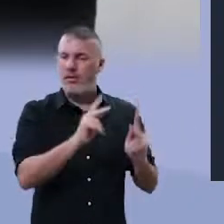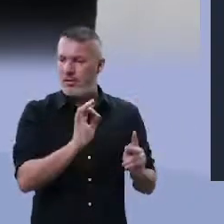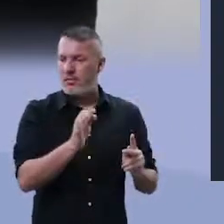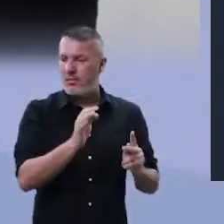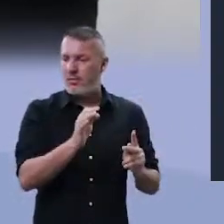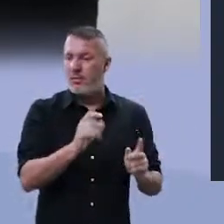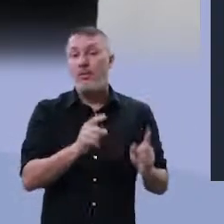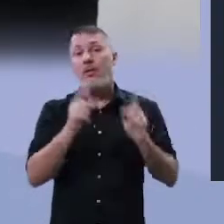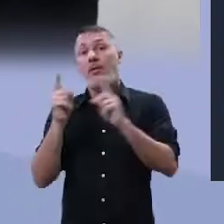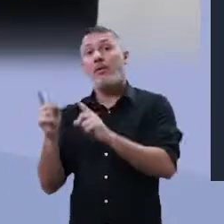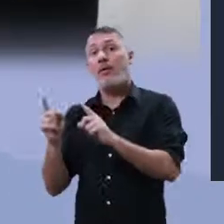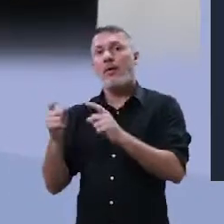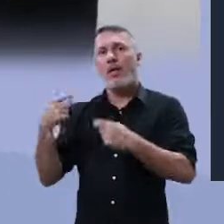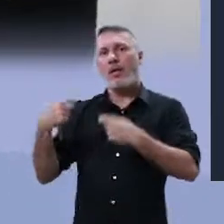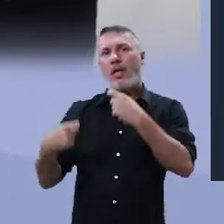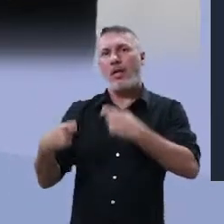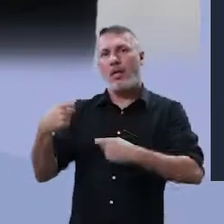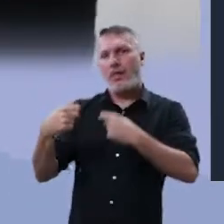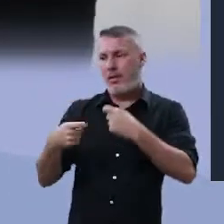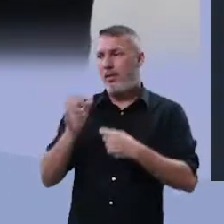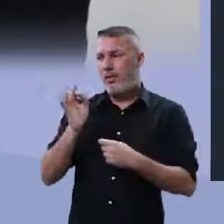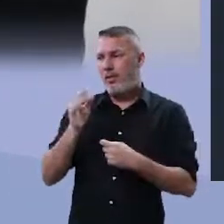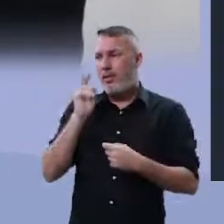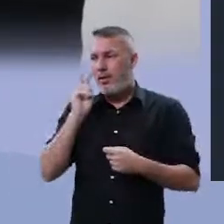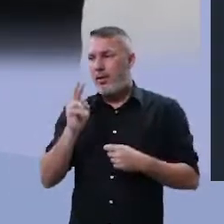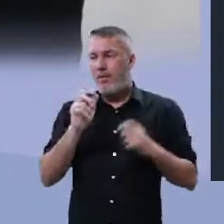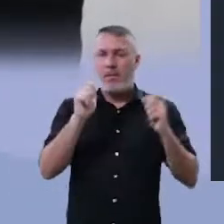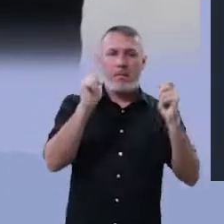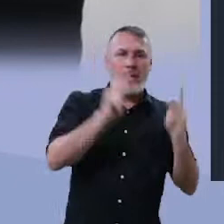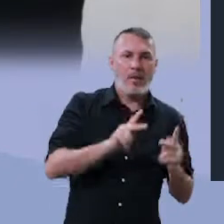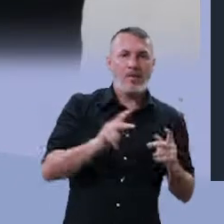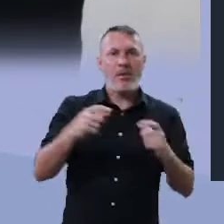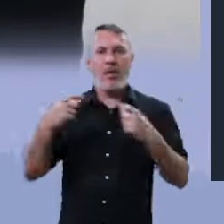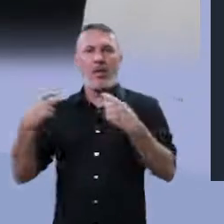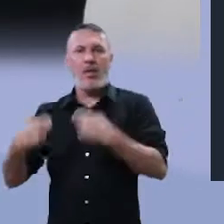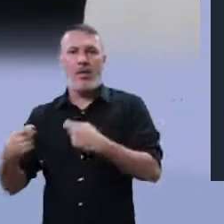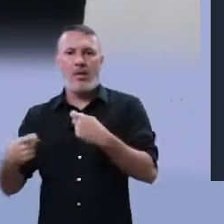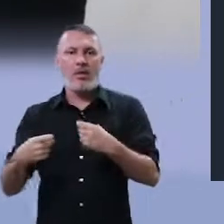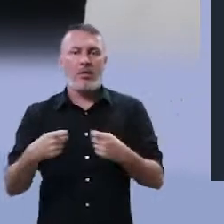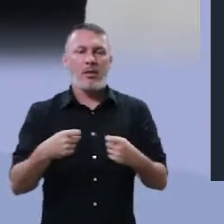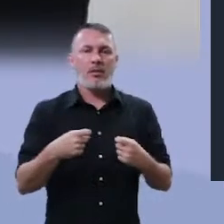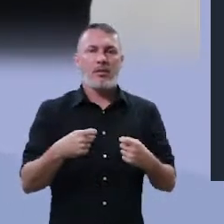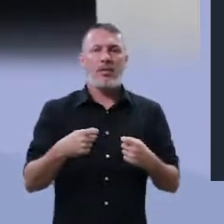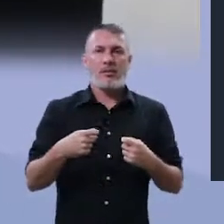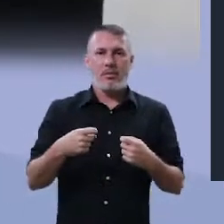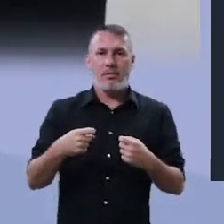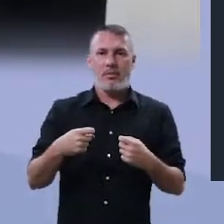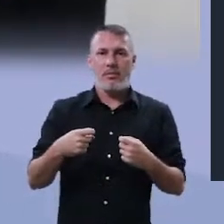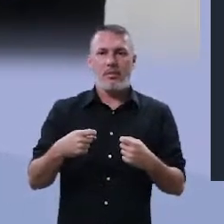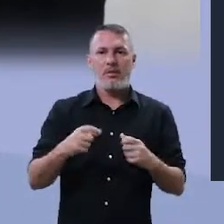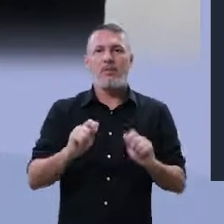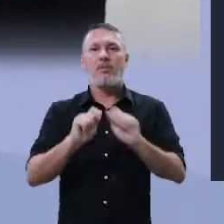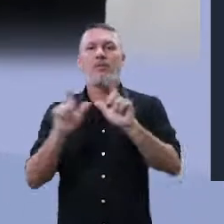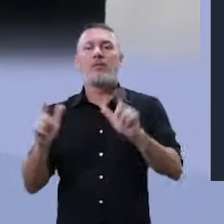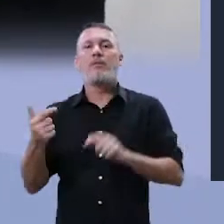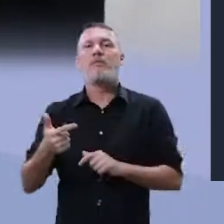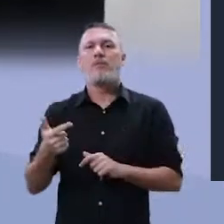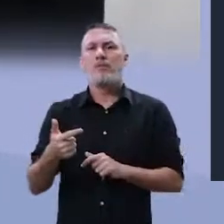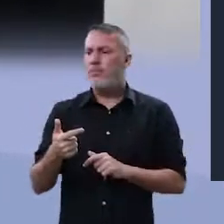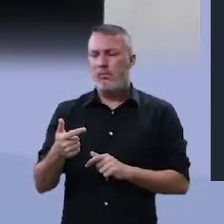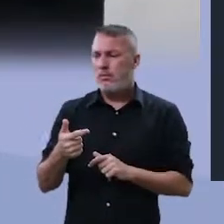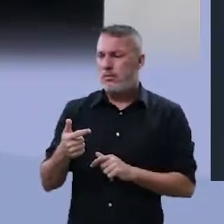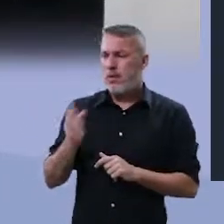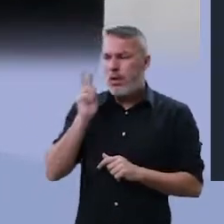E o que mais? E guerra. Olha lá as duas palavras, paz e guerra. E na segunda imagem, o você está vendo?